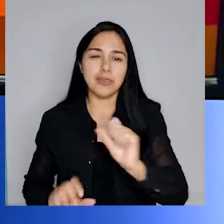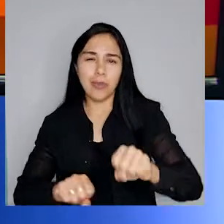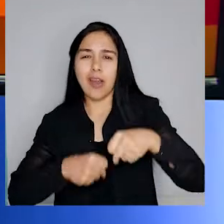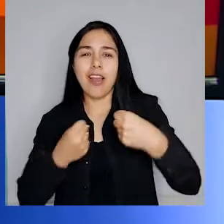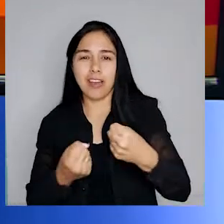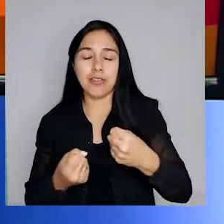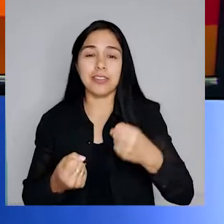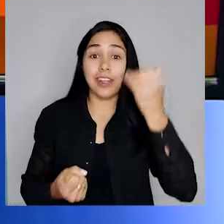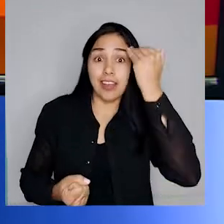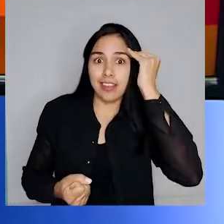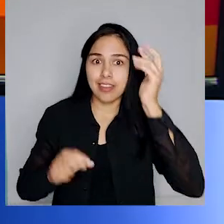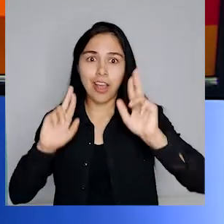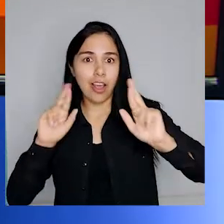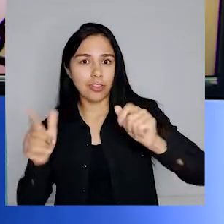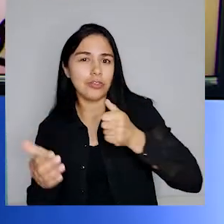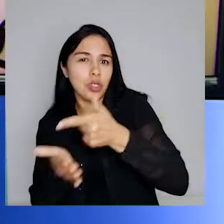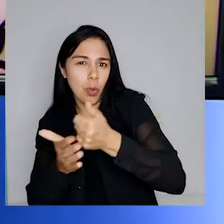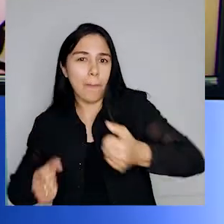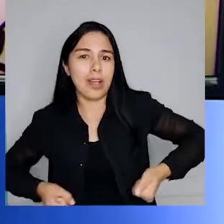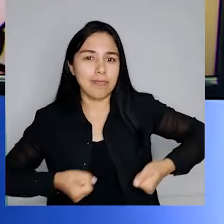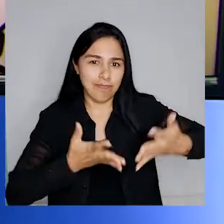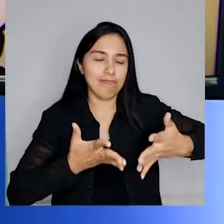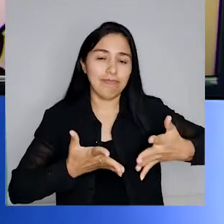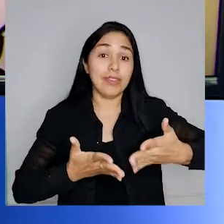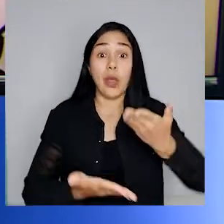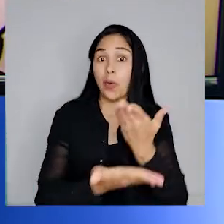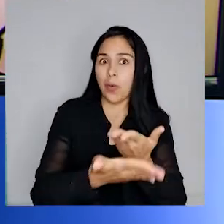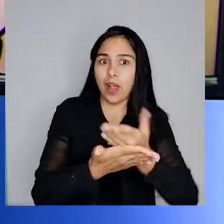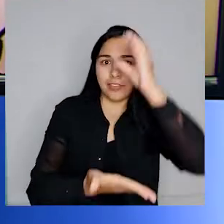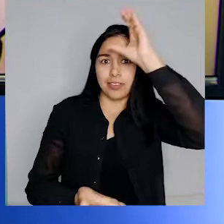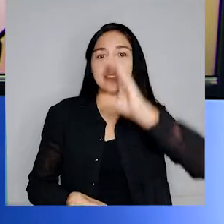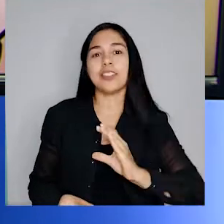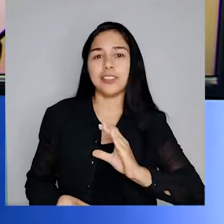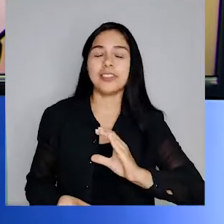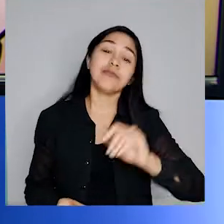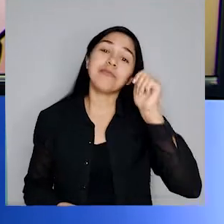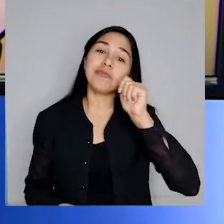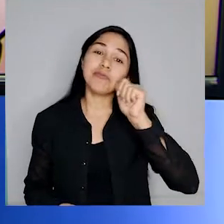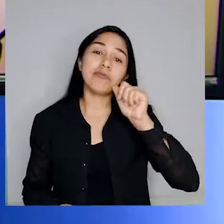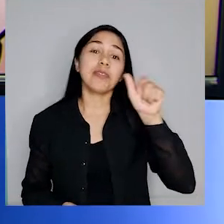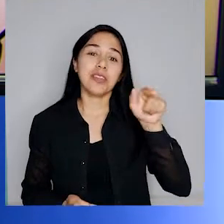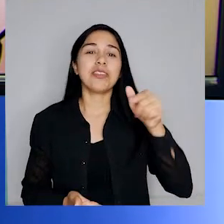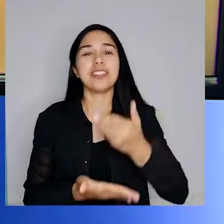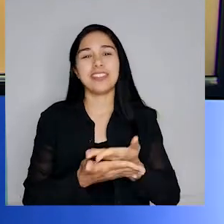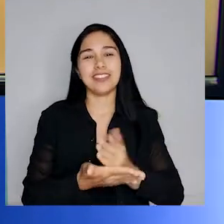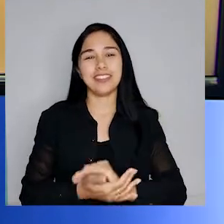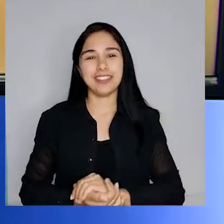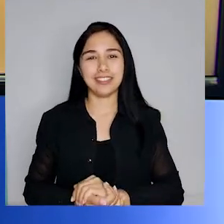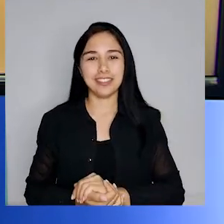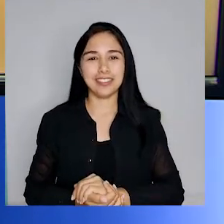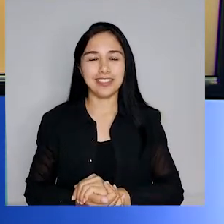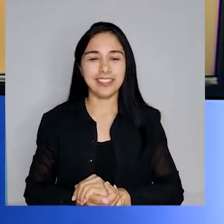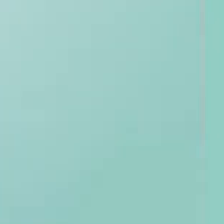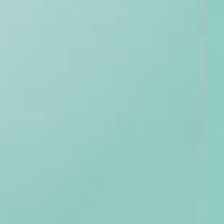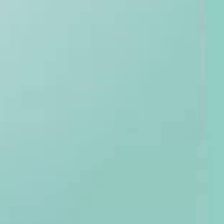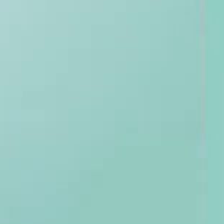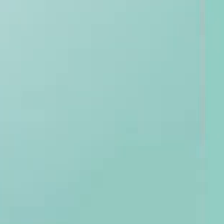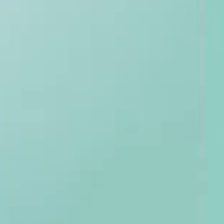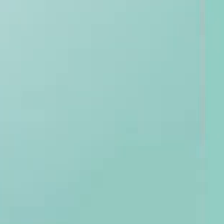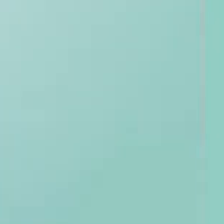reforçar a diferença de consumo e consumismo com a aula sobre cidadania que Daniela teve na sua escola.